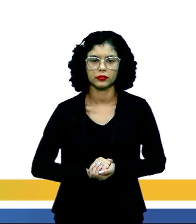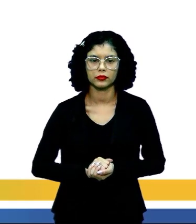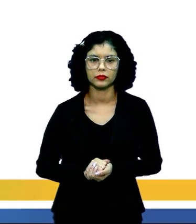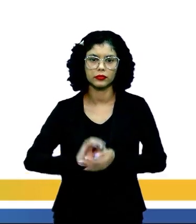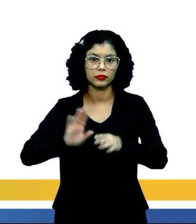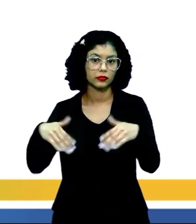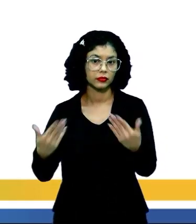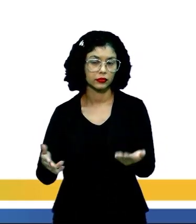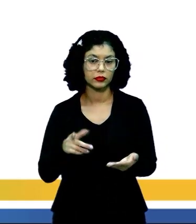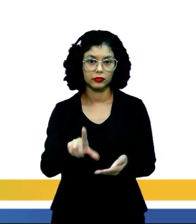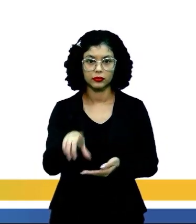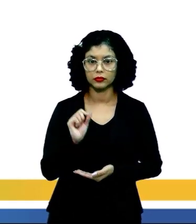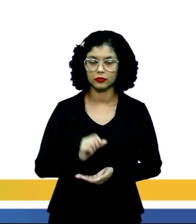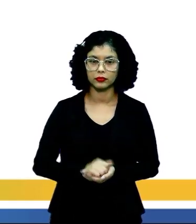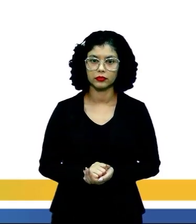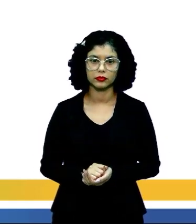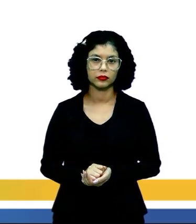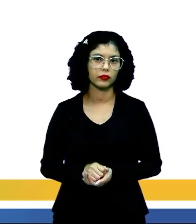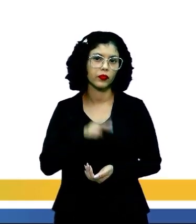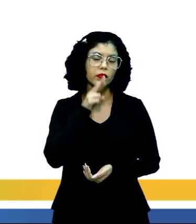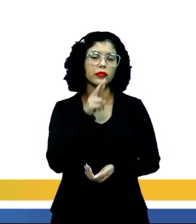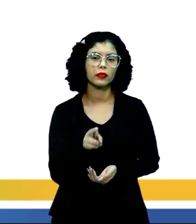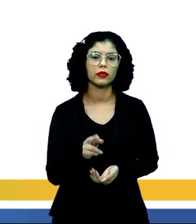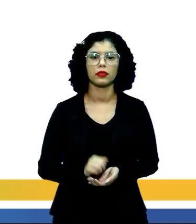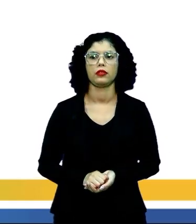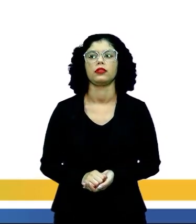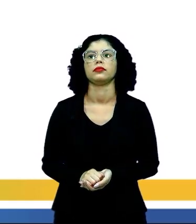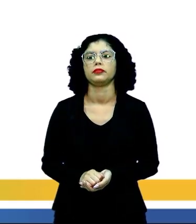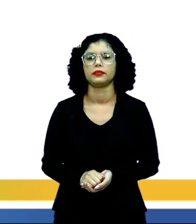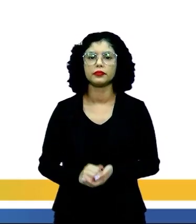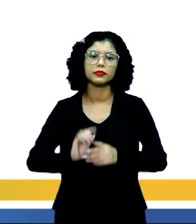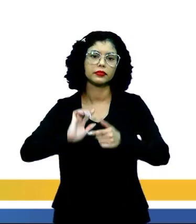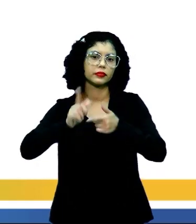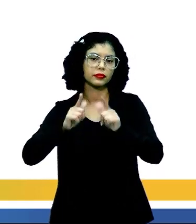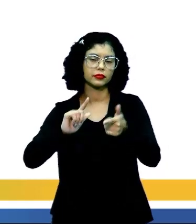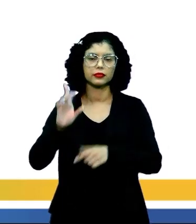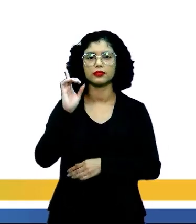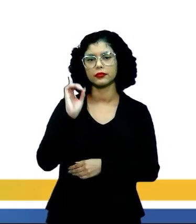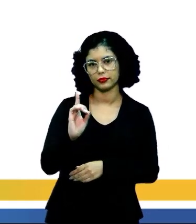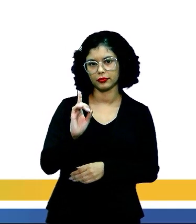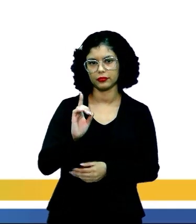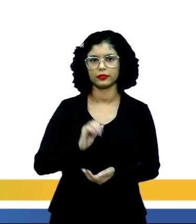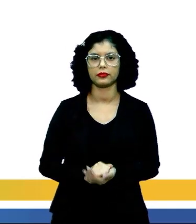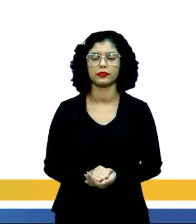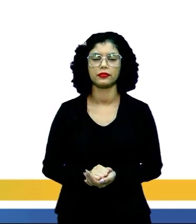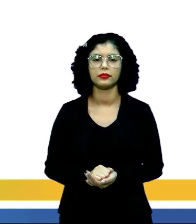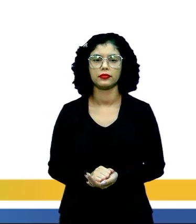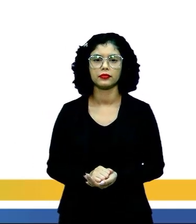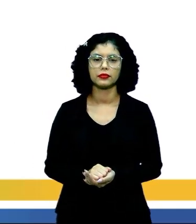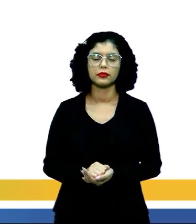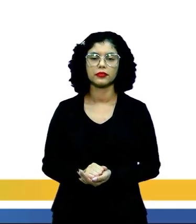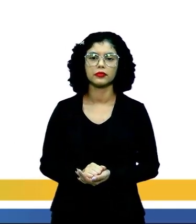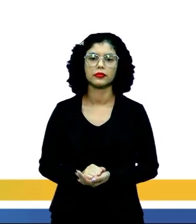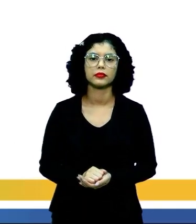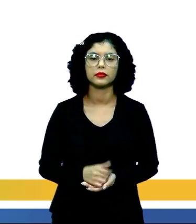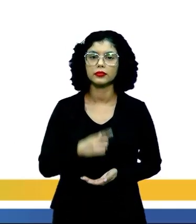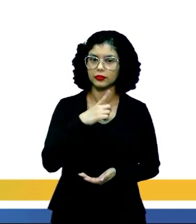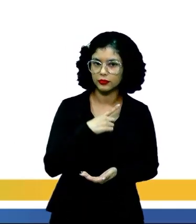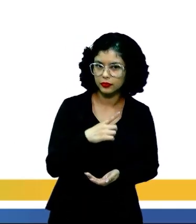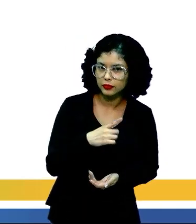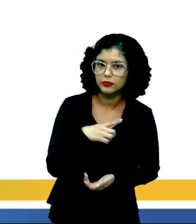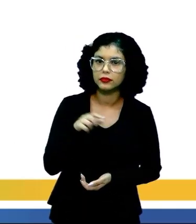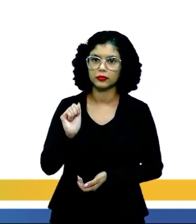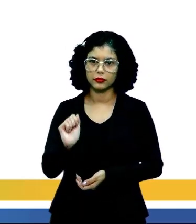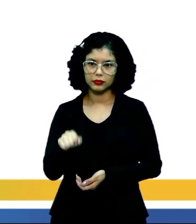Qual seria a alternativa? O que seria o nosso gabarito? Gabarito letra D. Eu tenho,